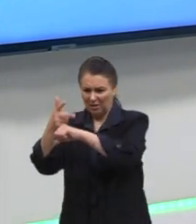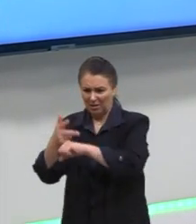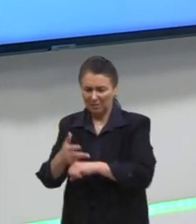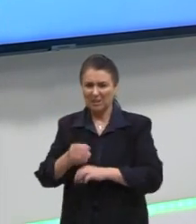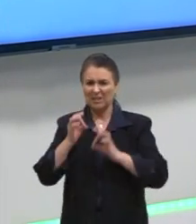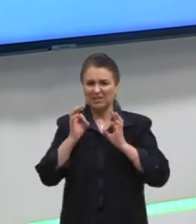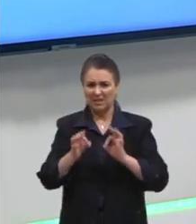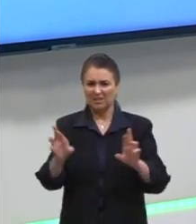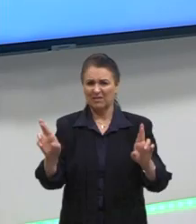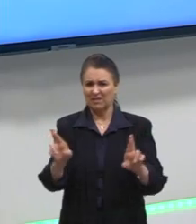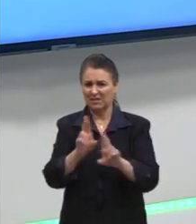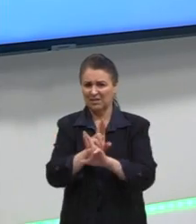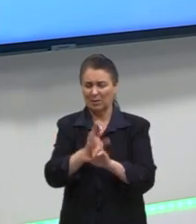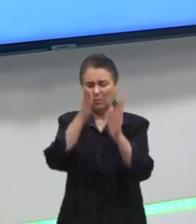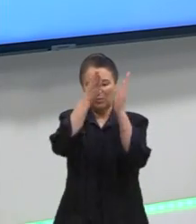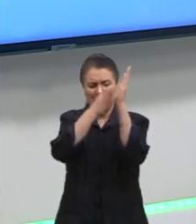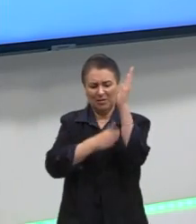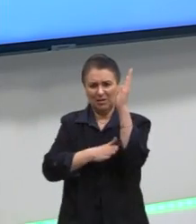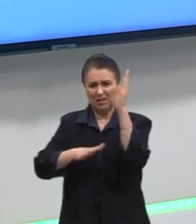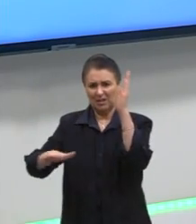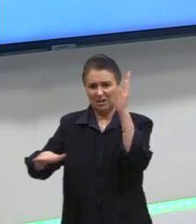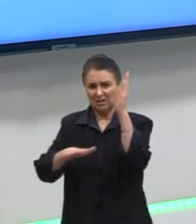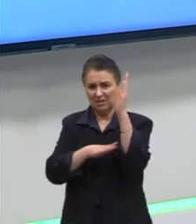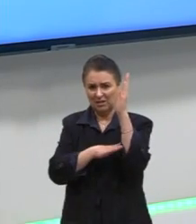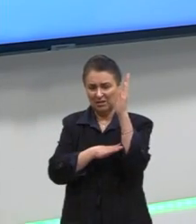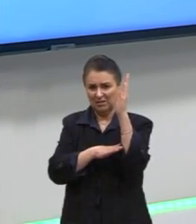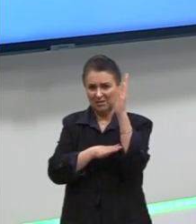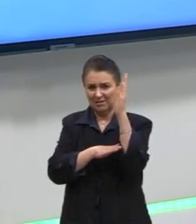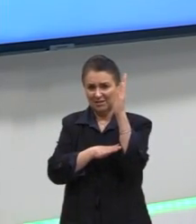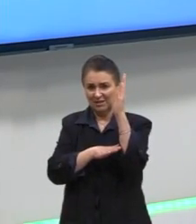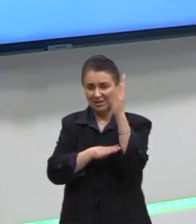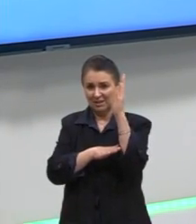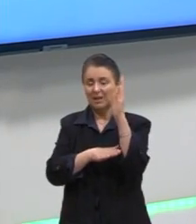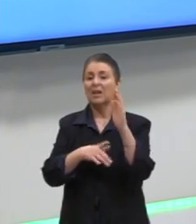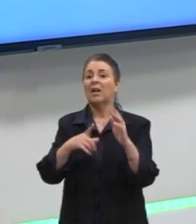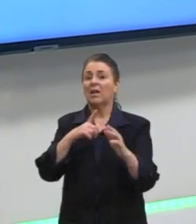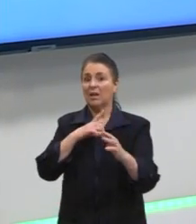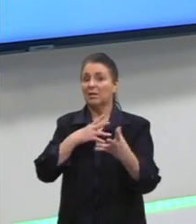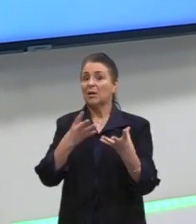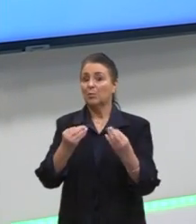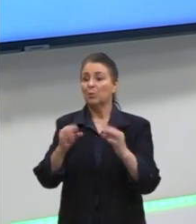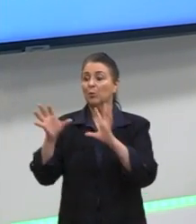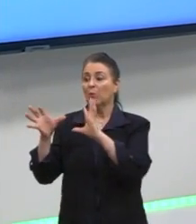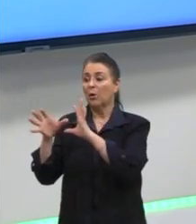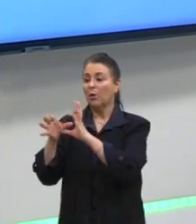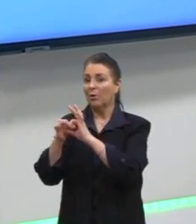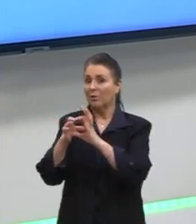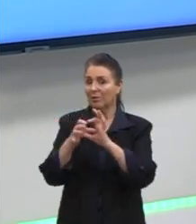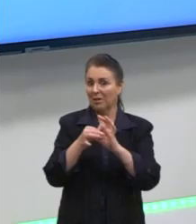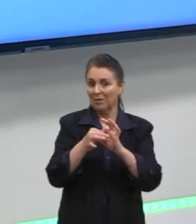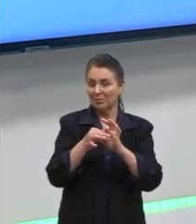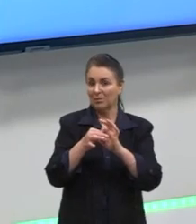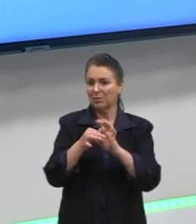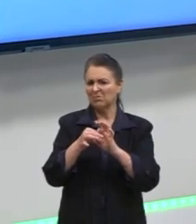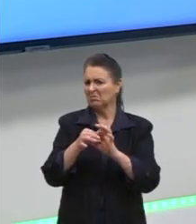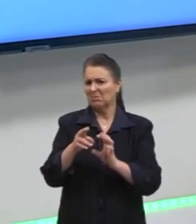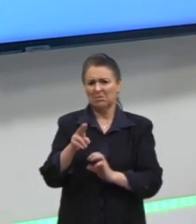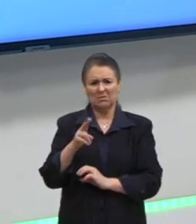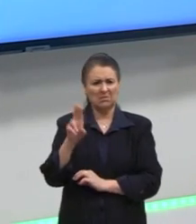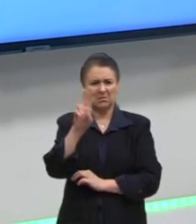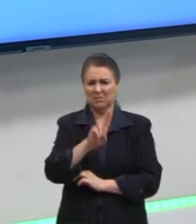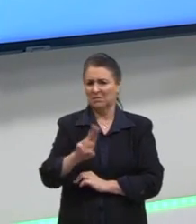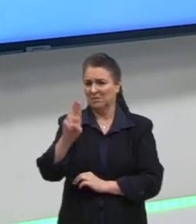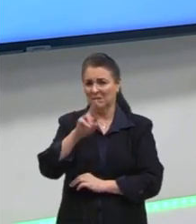relações plano cartesiano claro que as questões elas envolvem ali um contexto que às vezes nós não vamos utilizar aí na